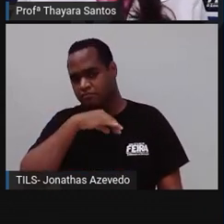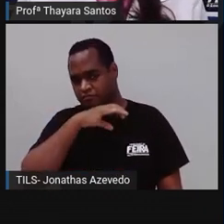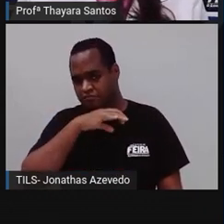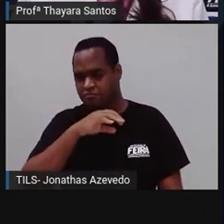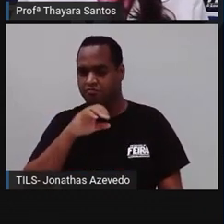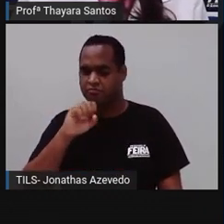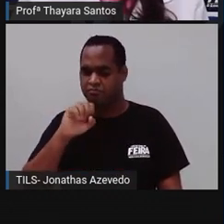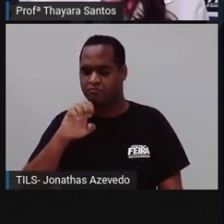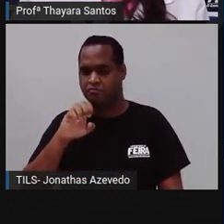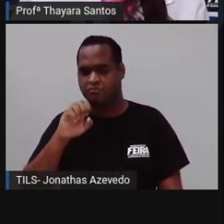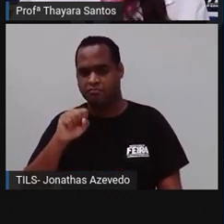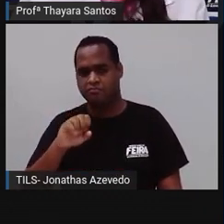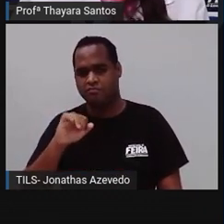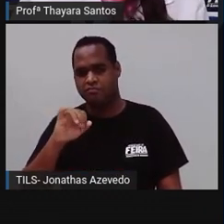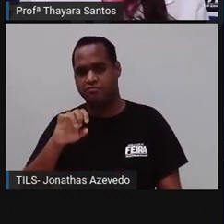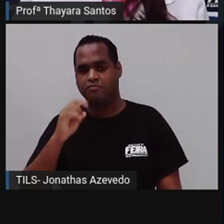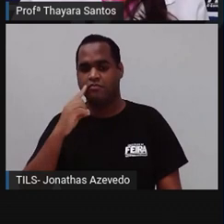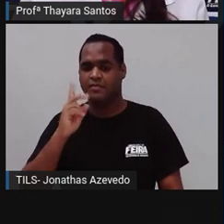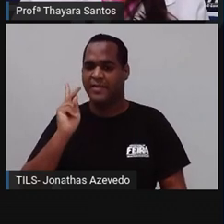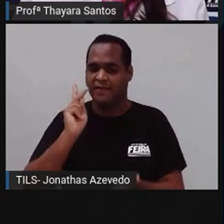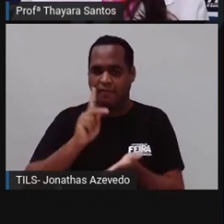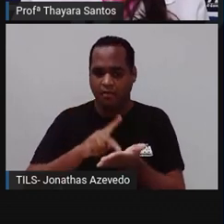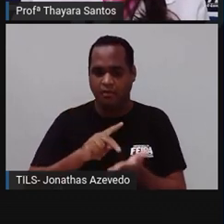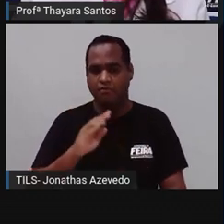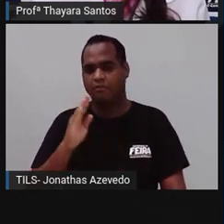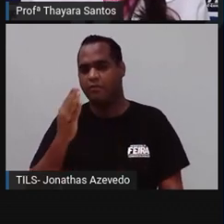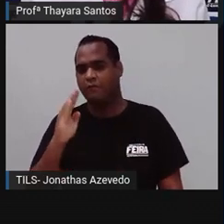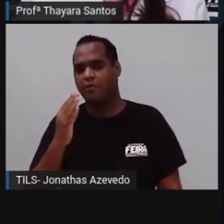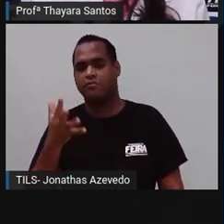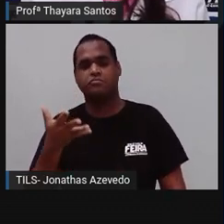é verdadeira ou ela é falsa?